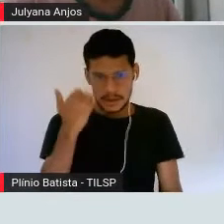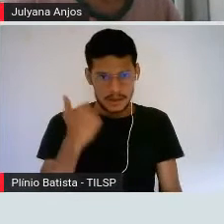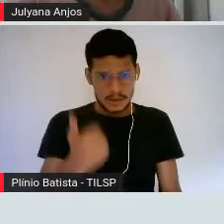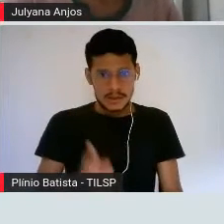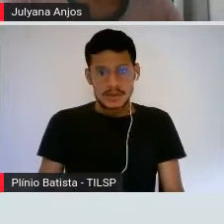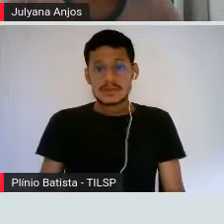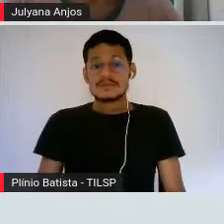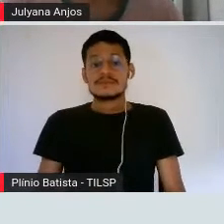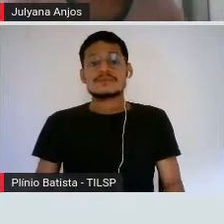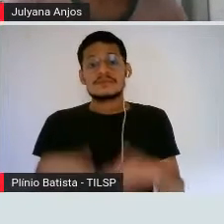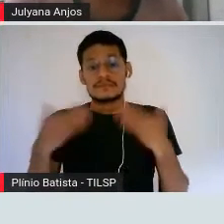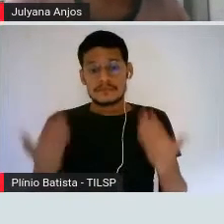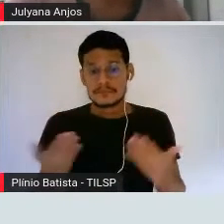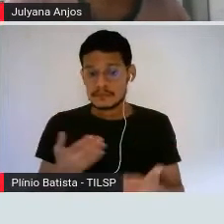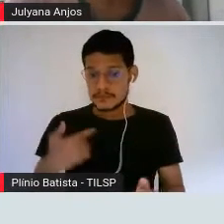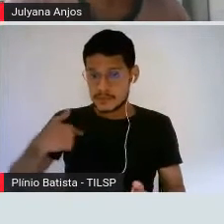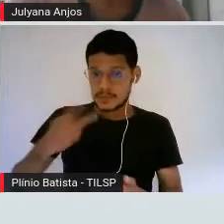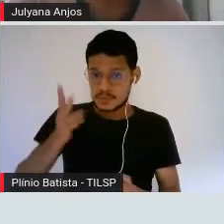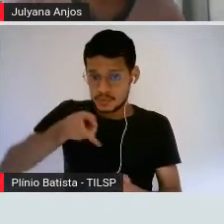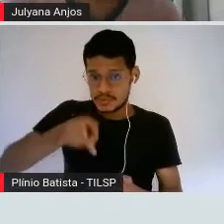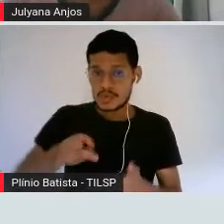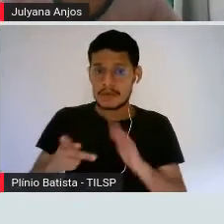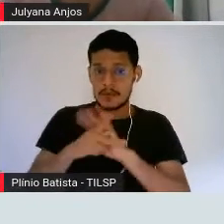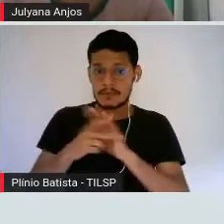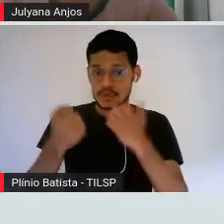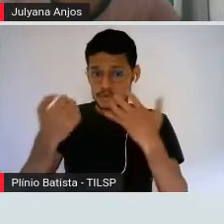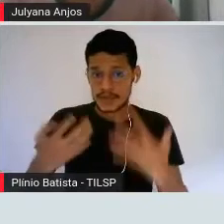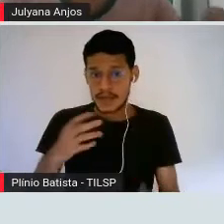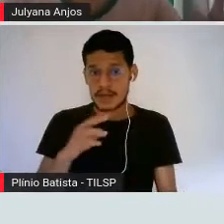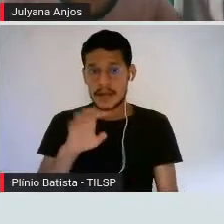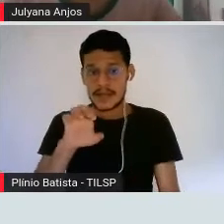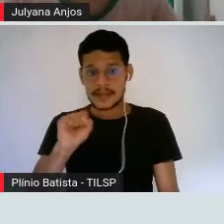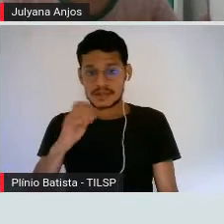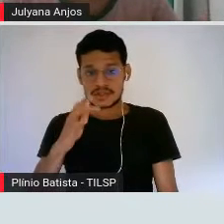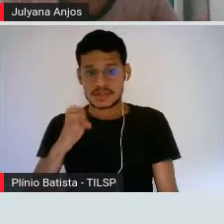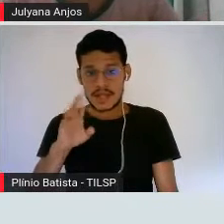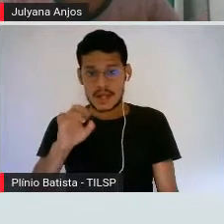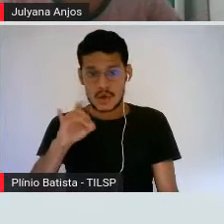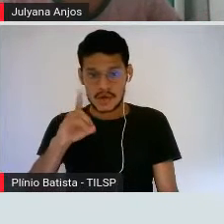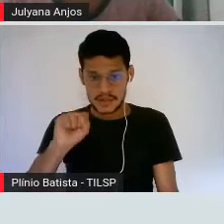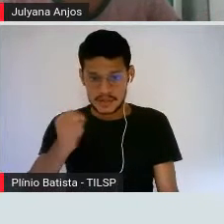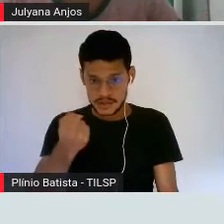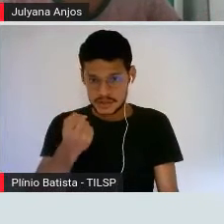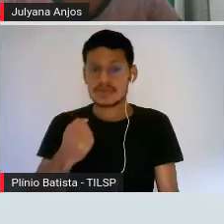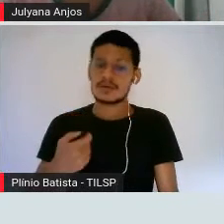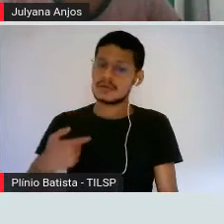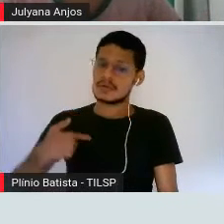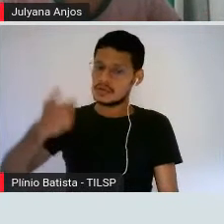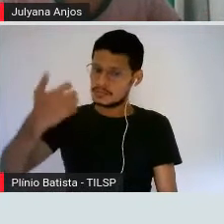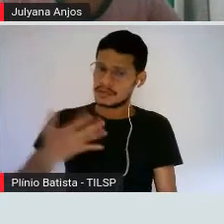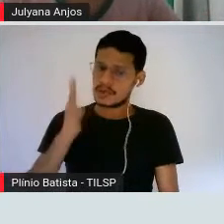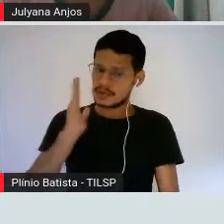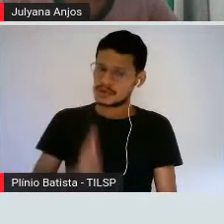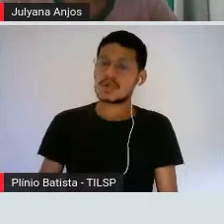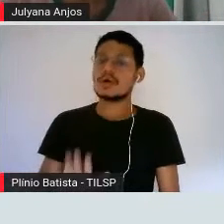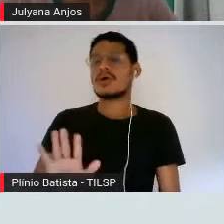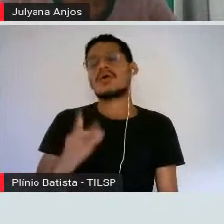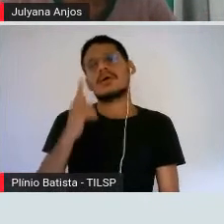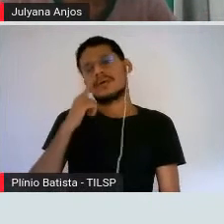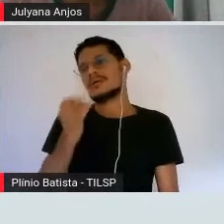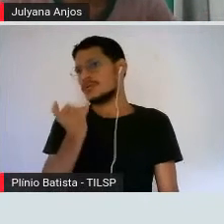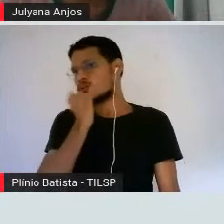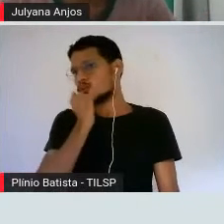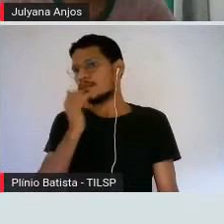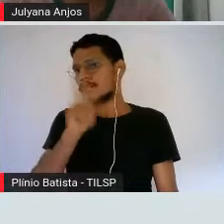Bom, dando continuidade, a gente tem os esteroides. A gente acabou de falar que... Professora. Oi.